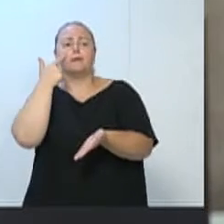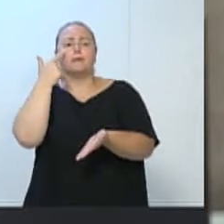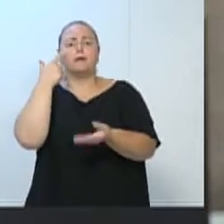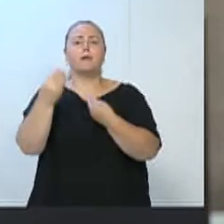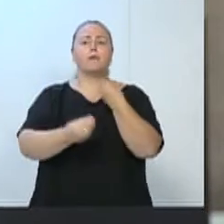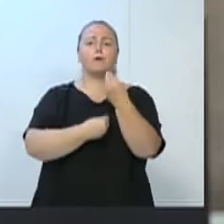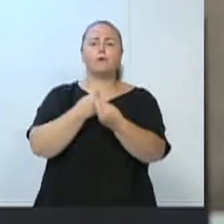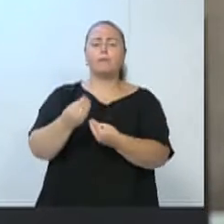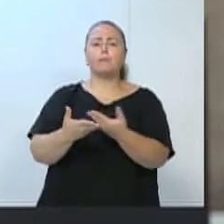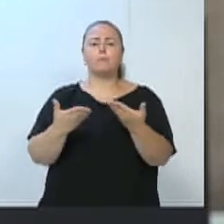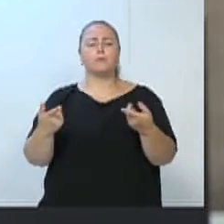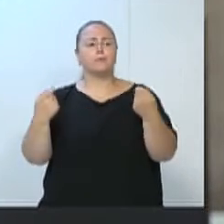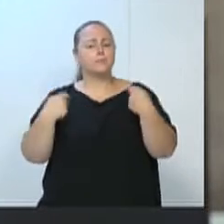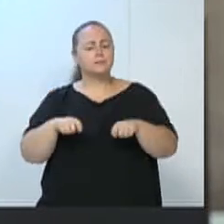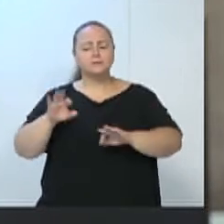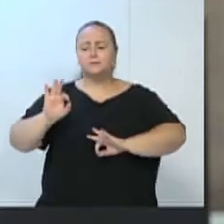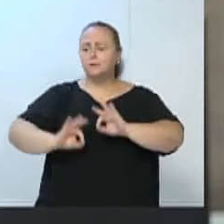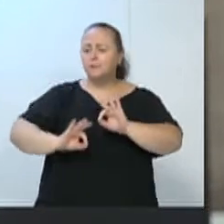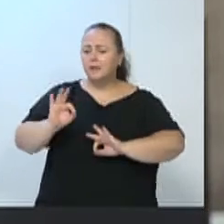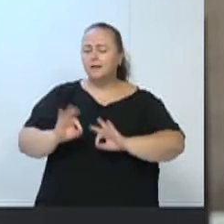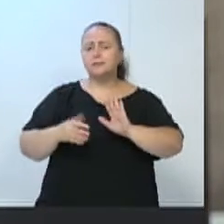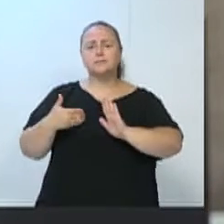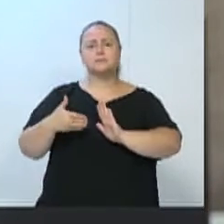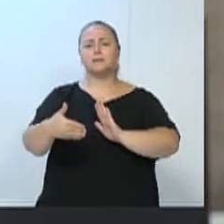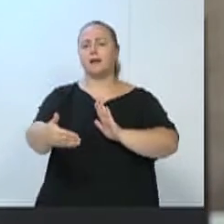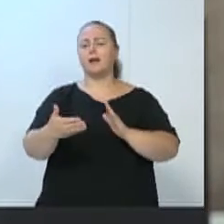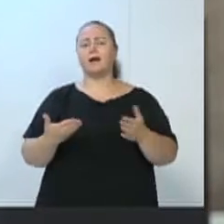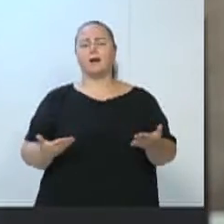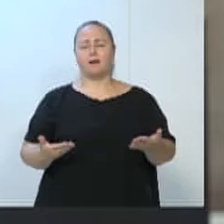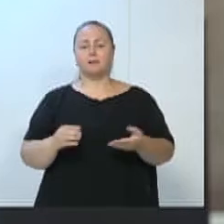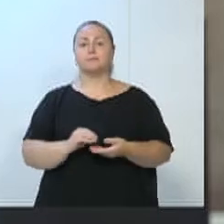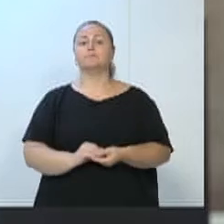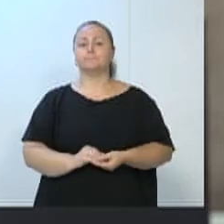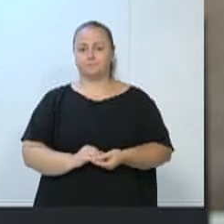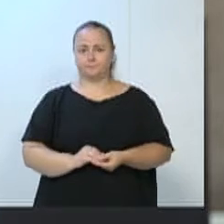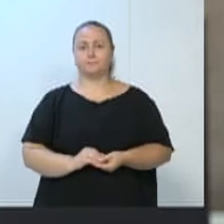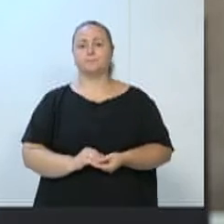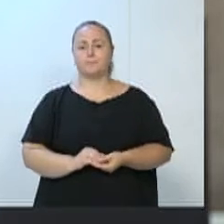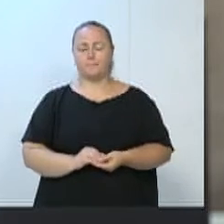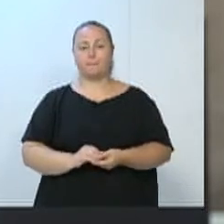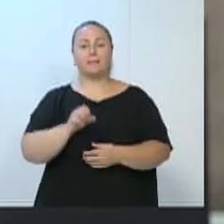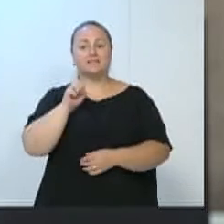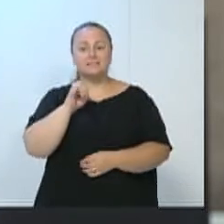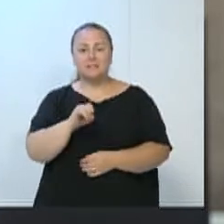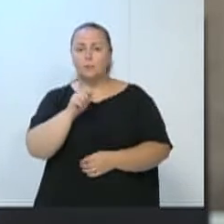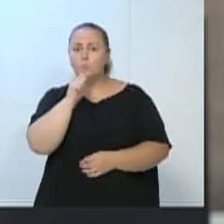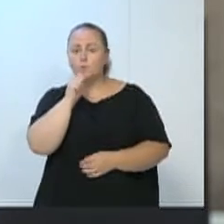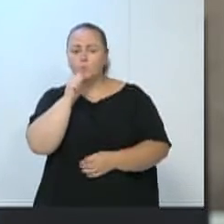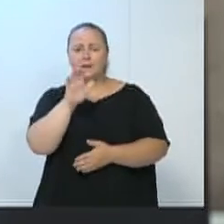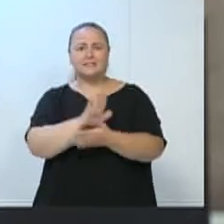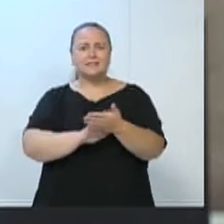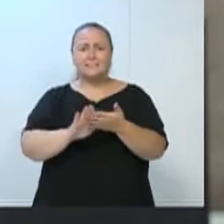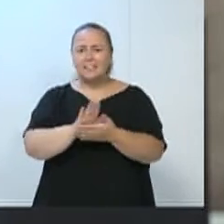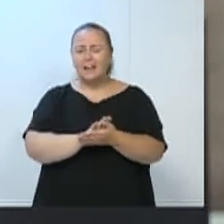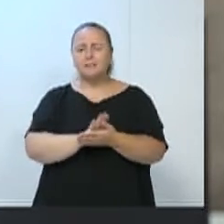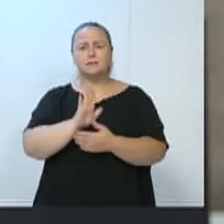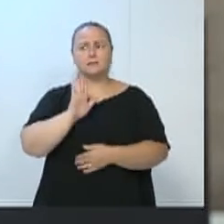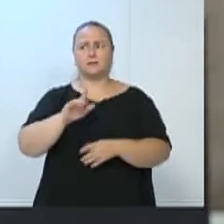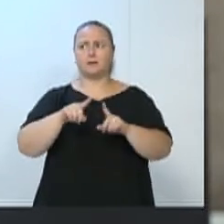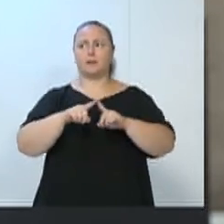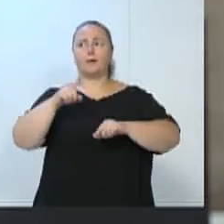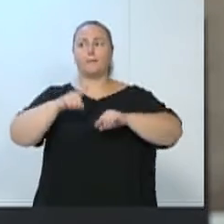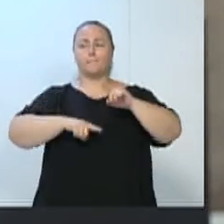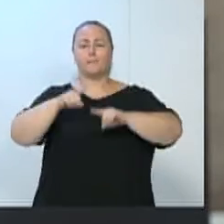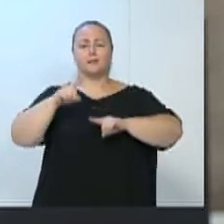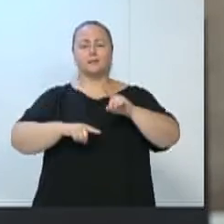que seja, se não foi efetuado, mas, de repente, que colocam material justamente para as